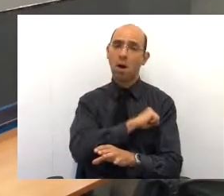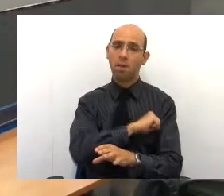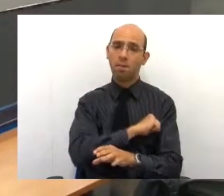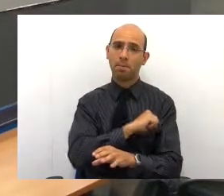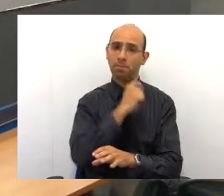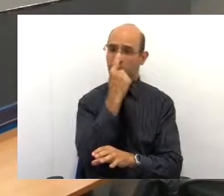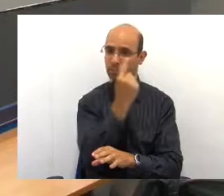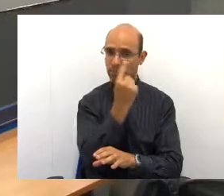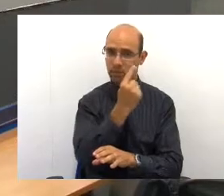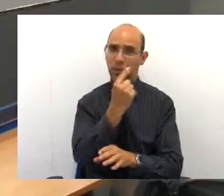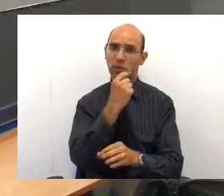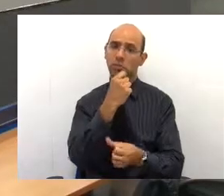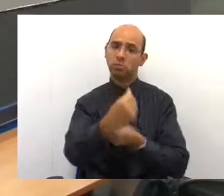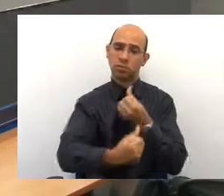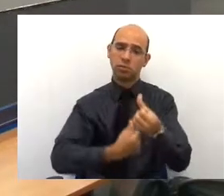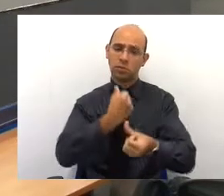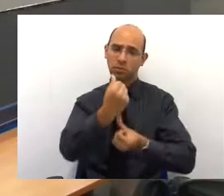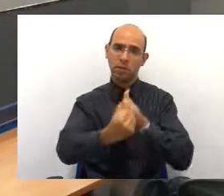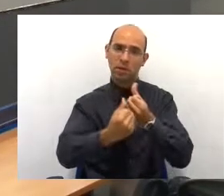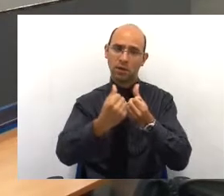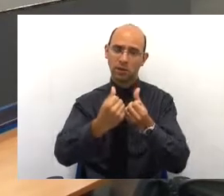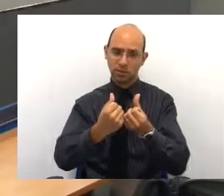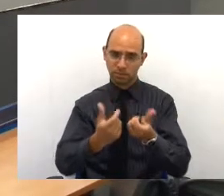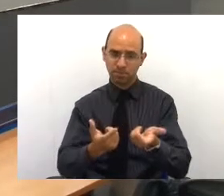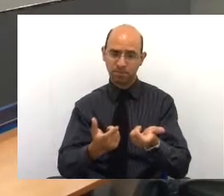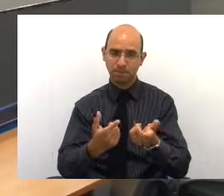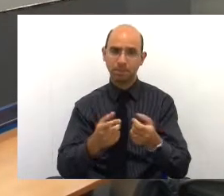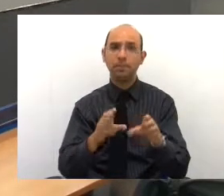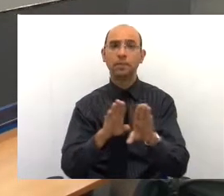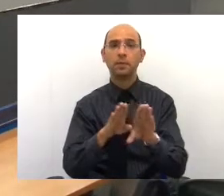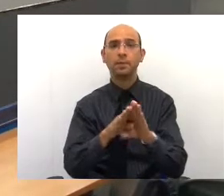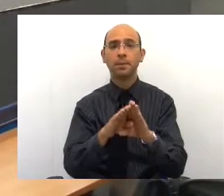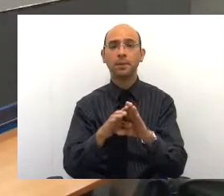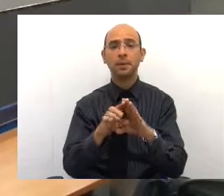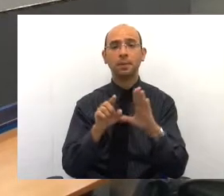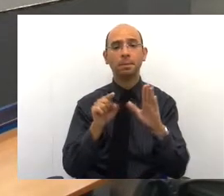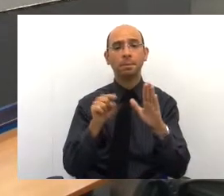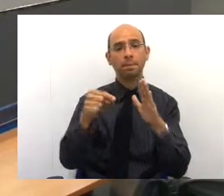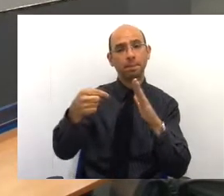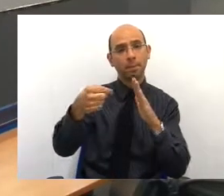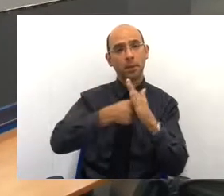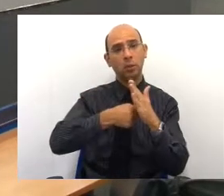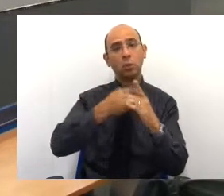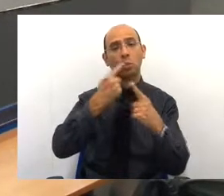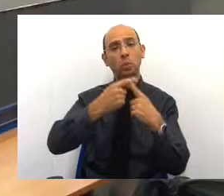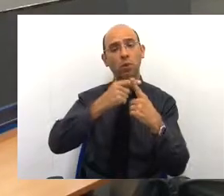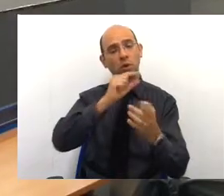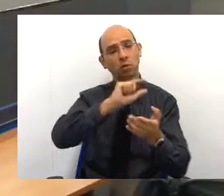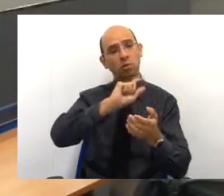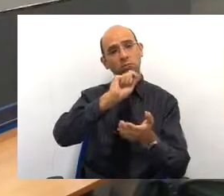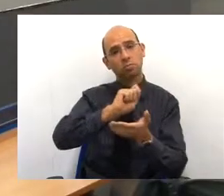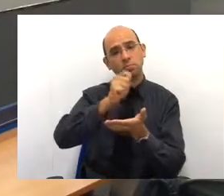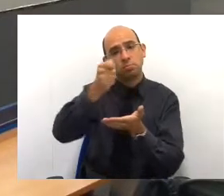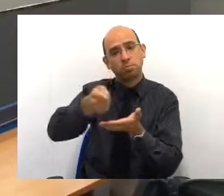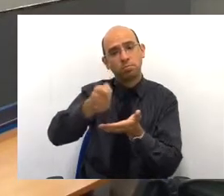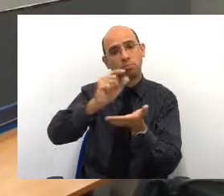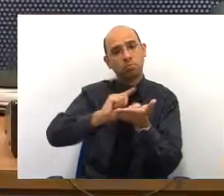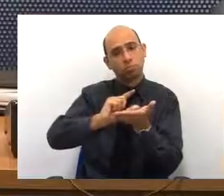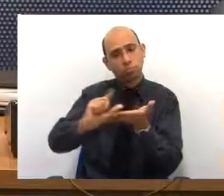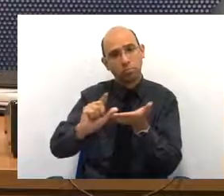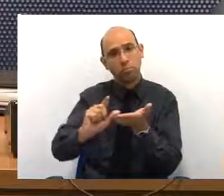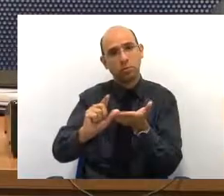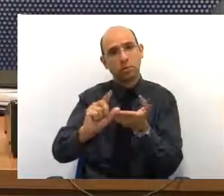semestre. O vereador pergunta por que não se investe mais na prevenção. Olha,